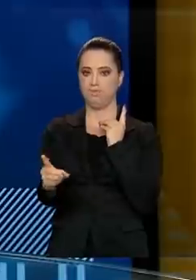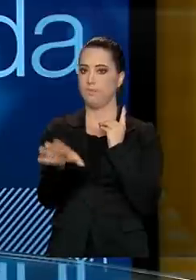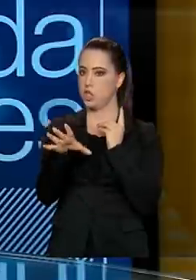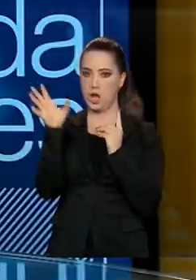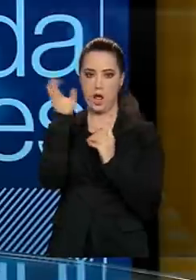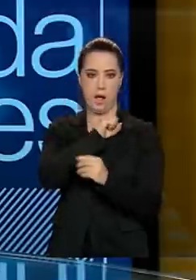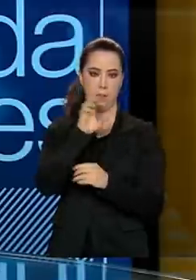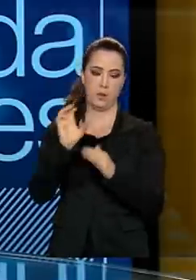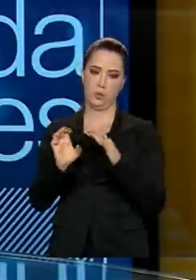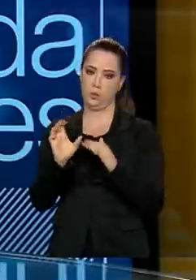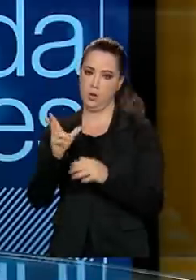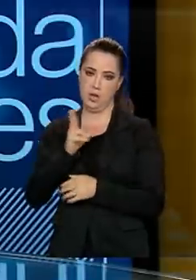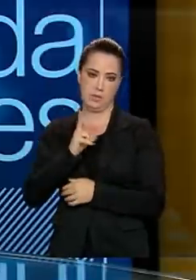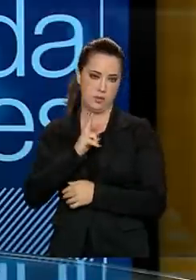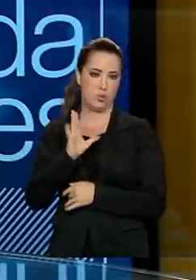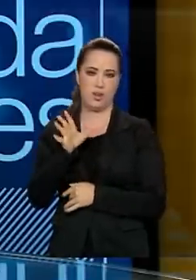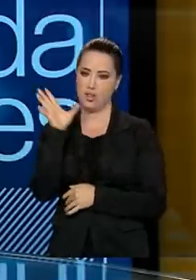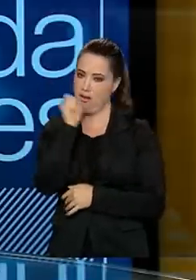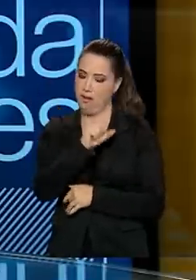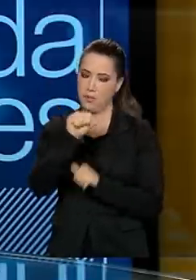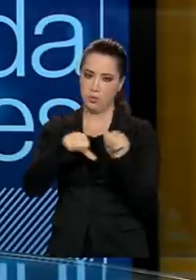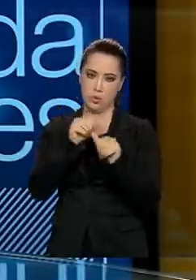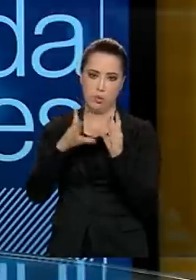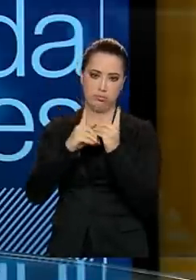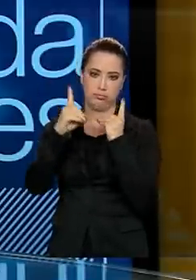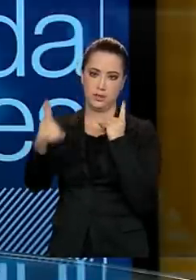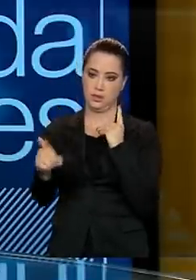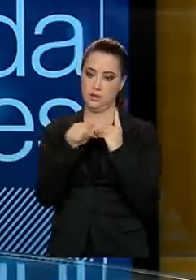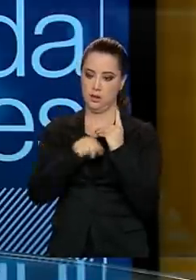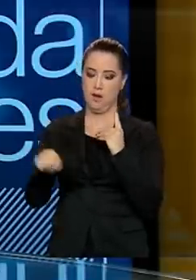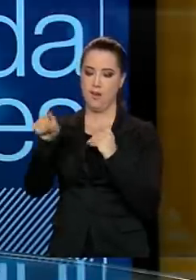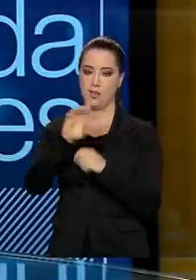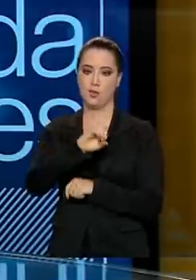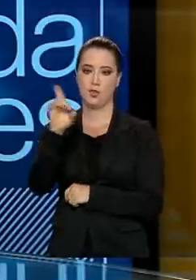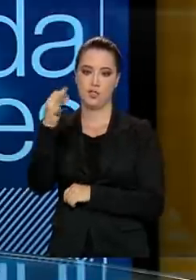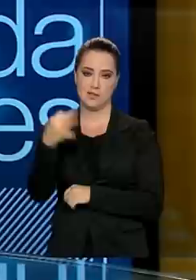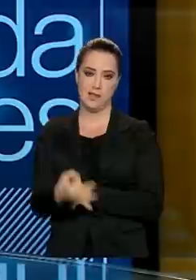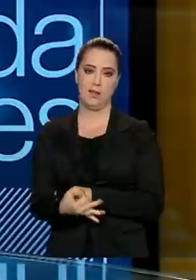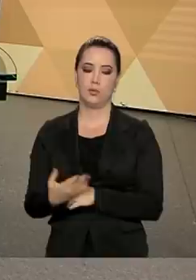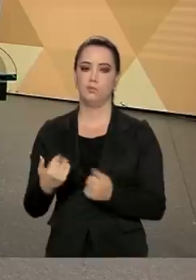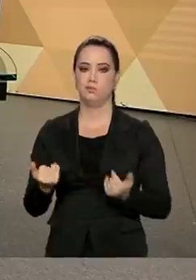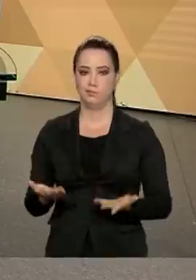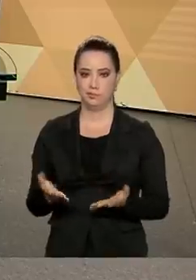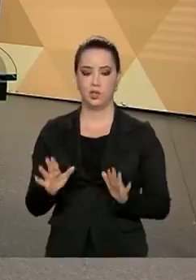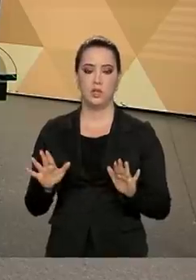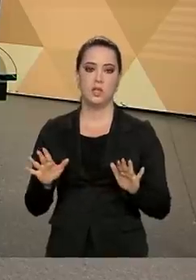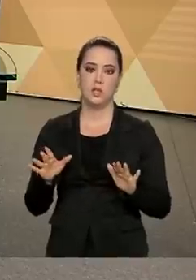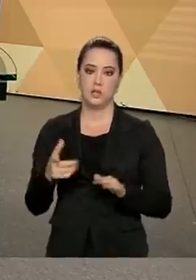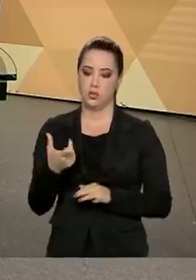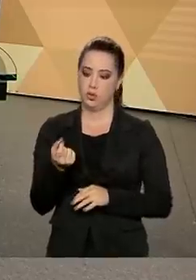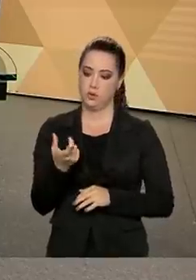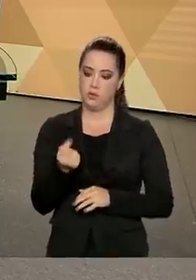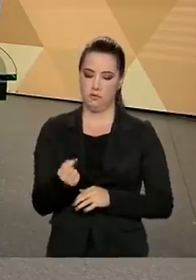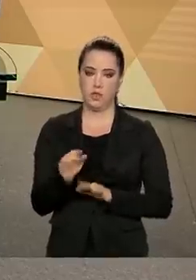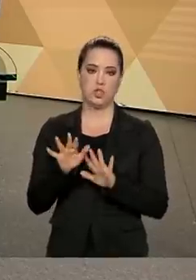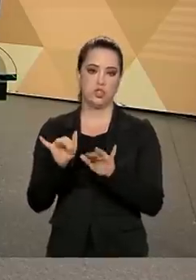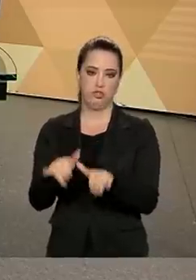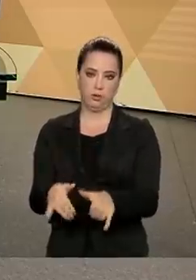imediatamente migraram. Então, o setor privado, eles estão com o seu calendário em dia. eles vão fechar 2020